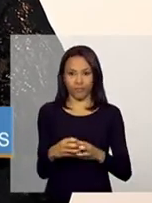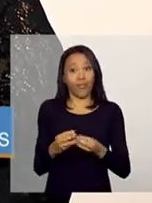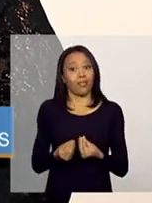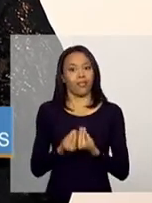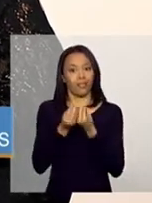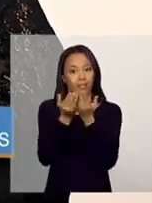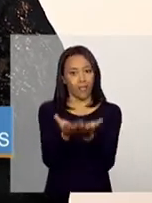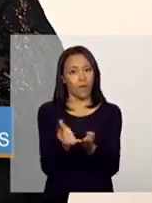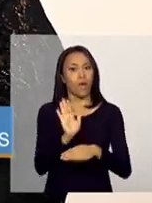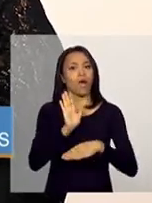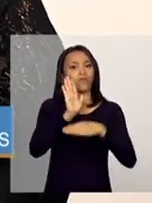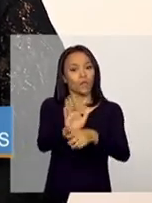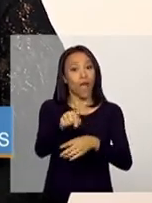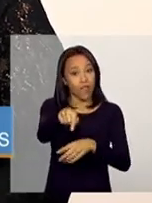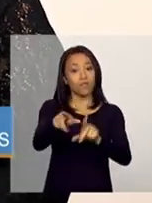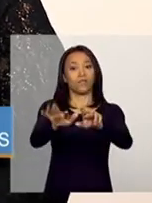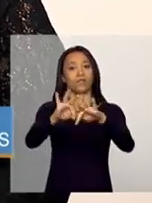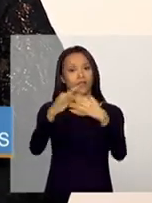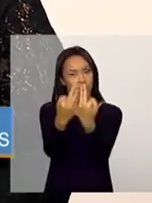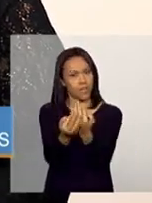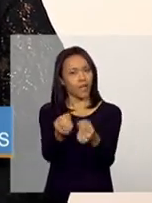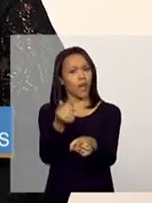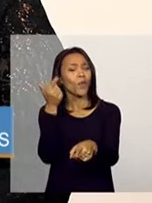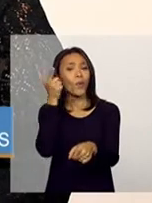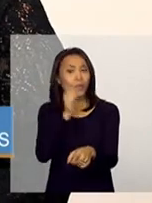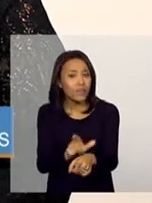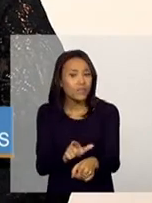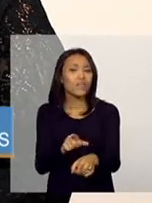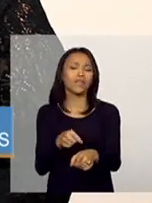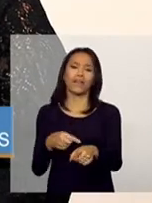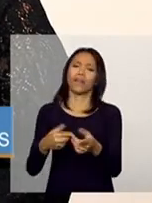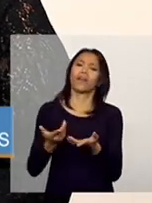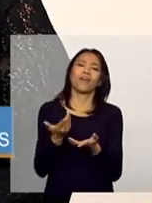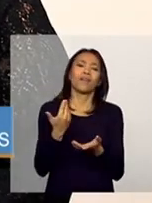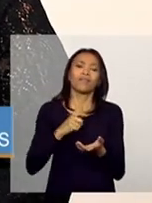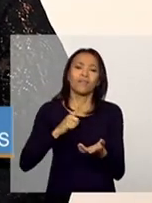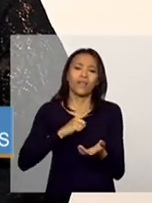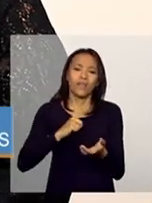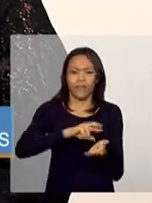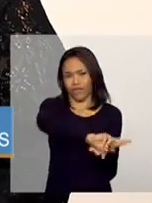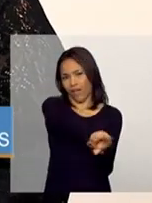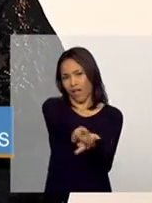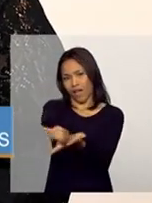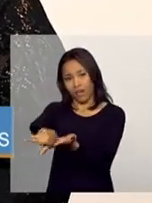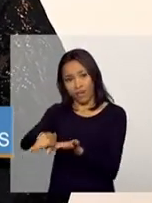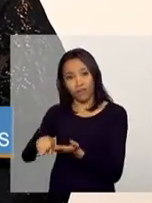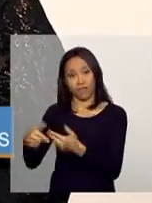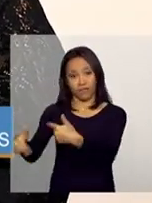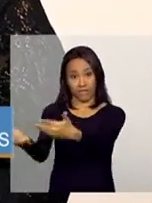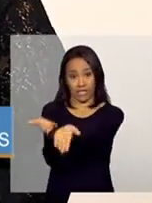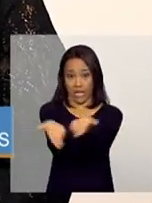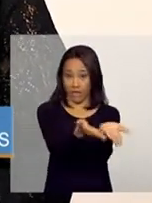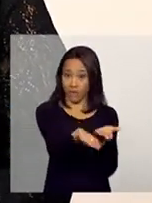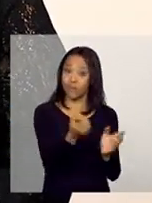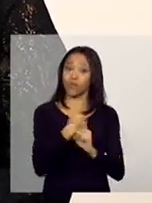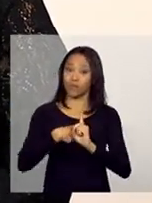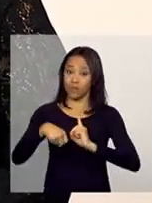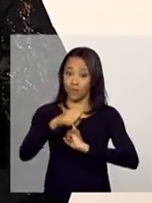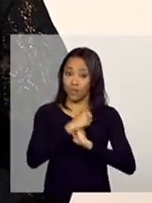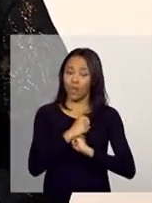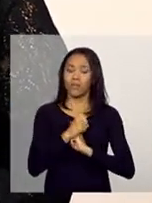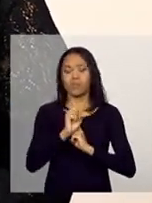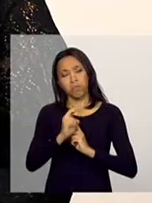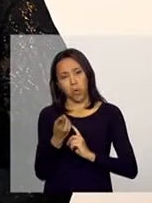família para que ela acesse esse conjunto de serviços sócio-assistenciais que tem uma ação direta